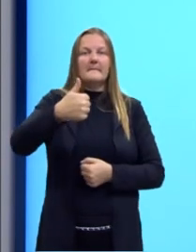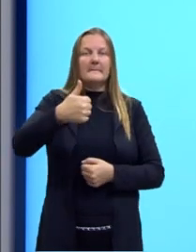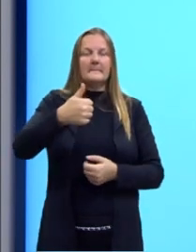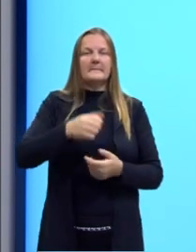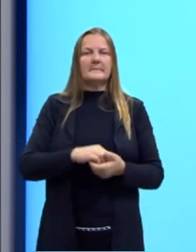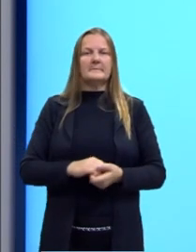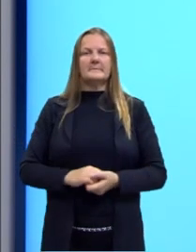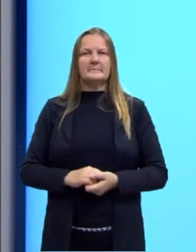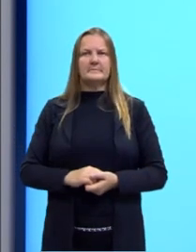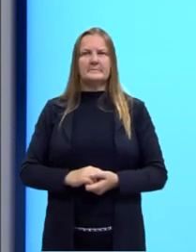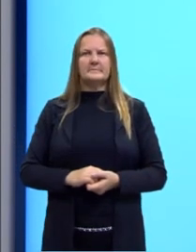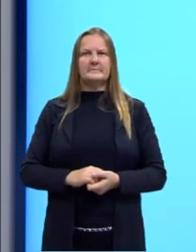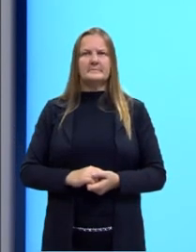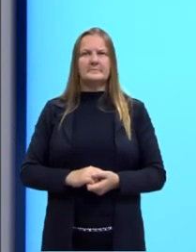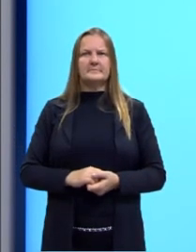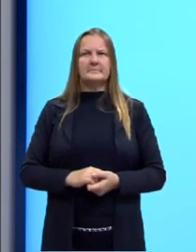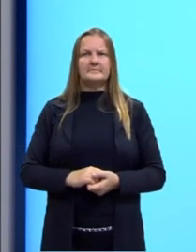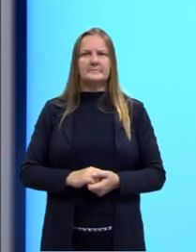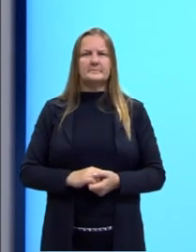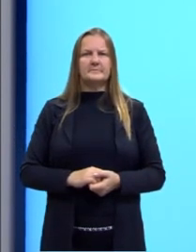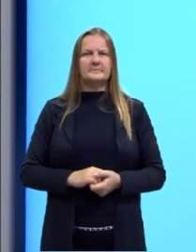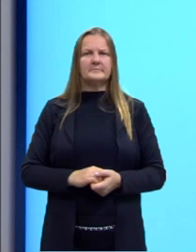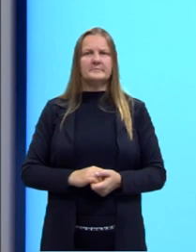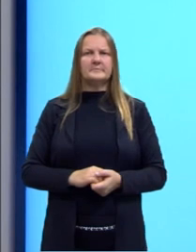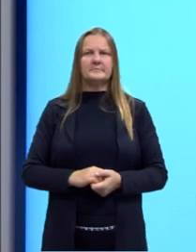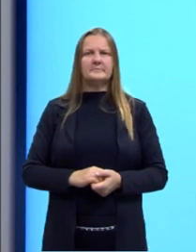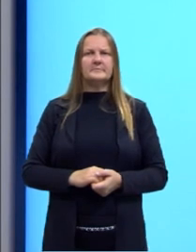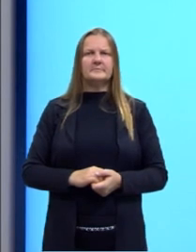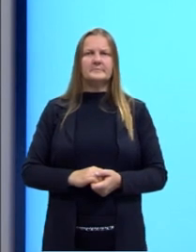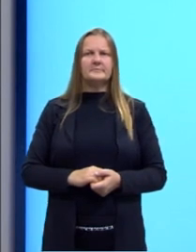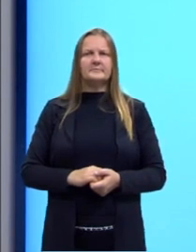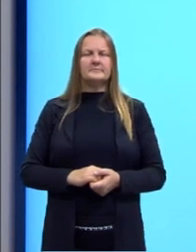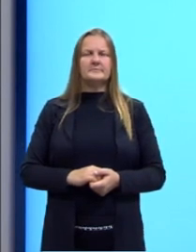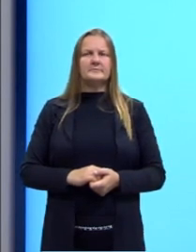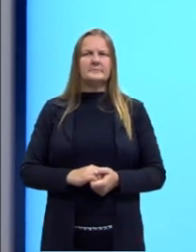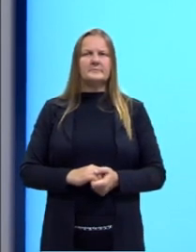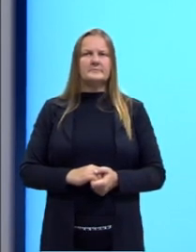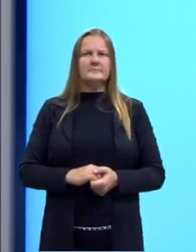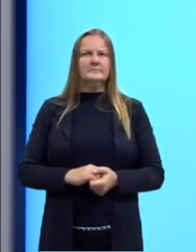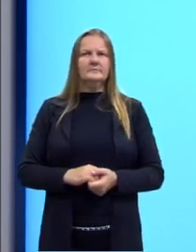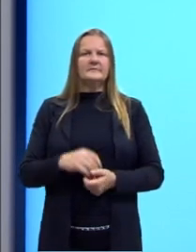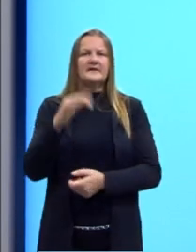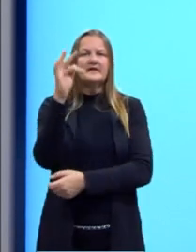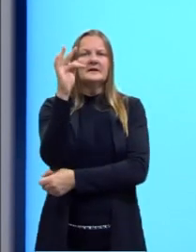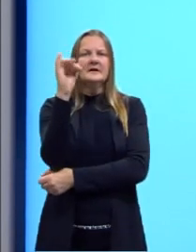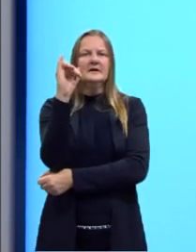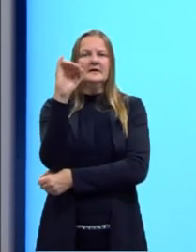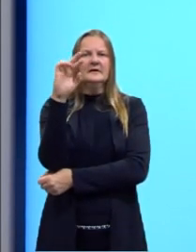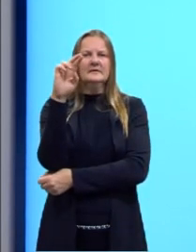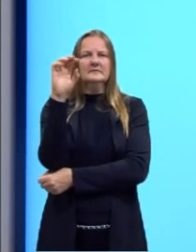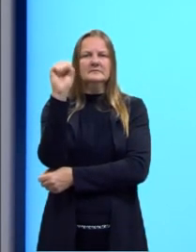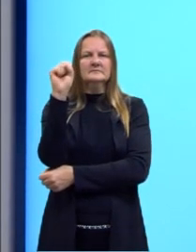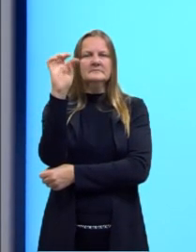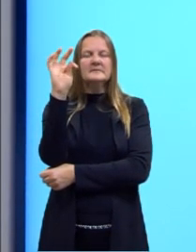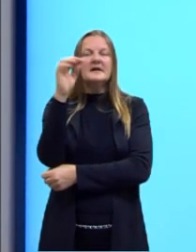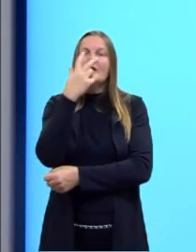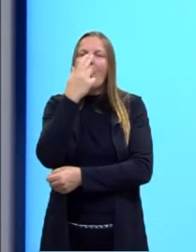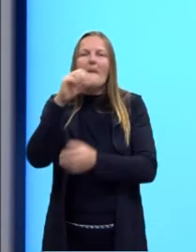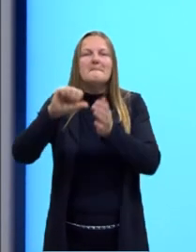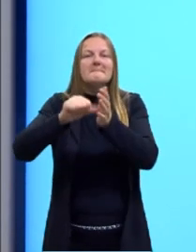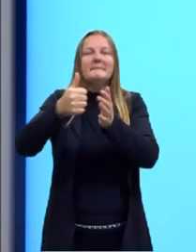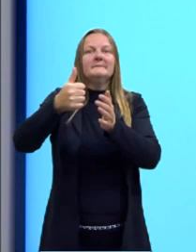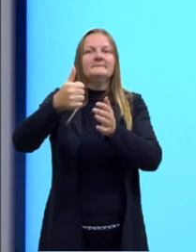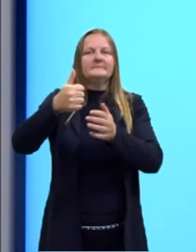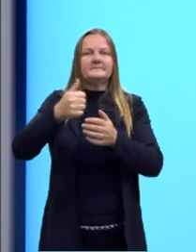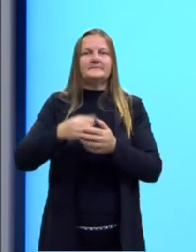vez menor, ok? Vamos lá. A first conditional, ou primeira condicional. O que a